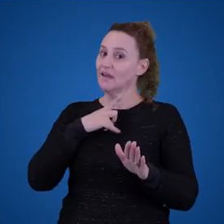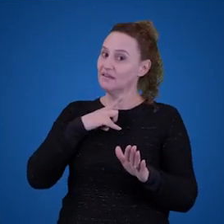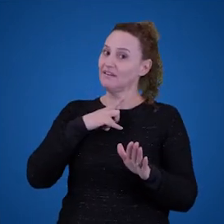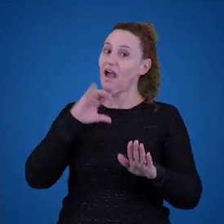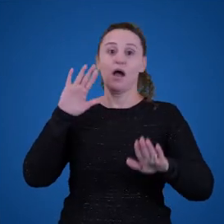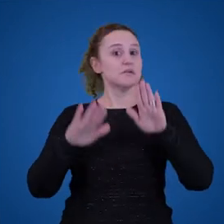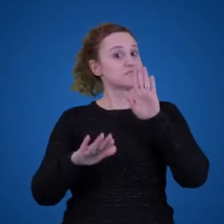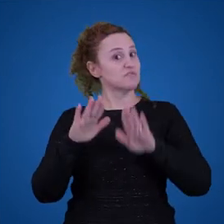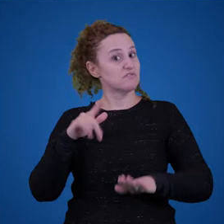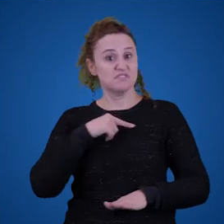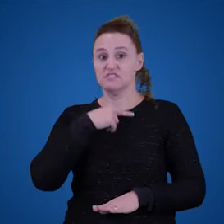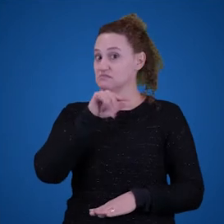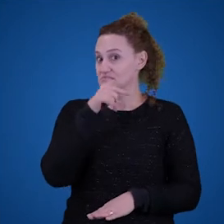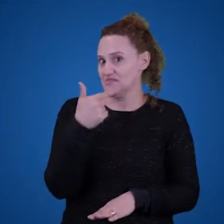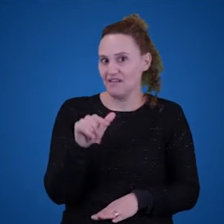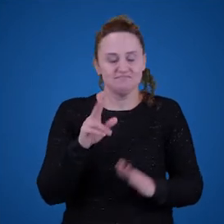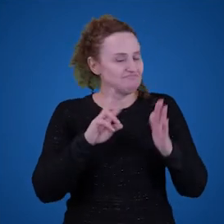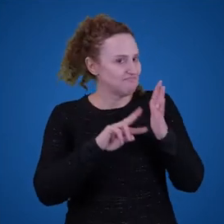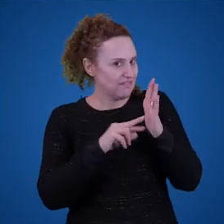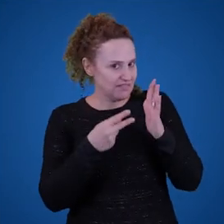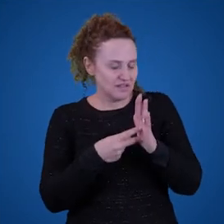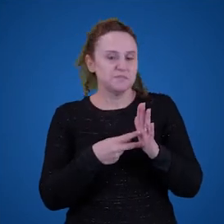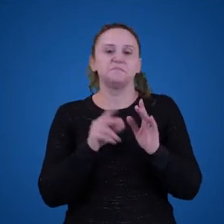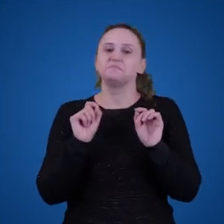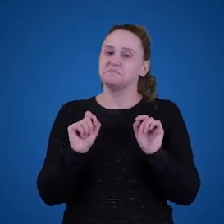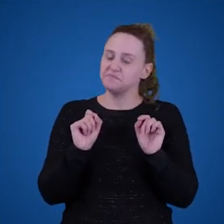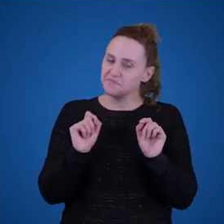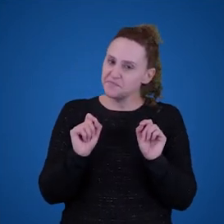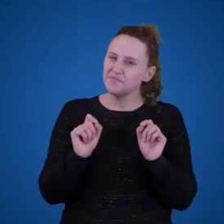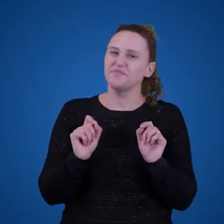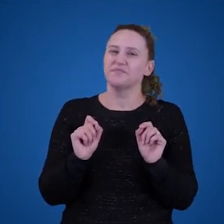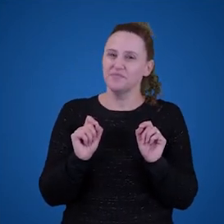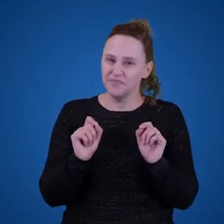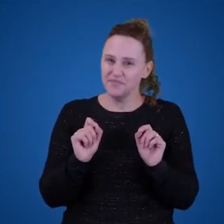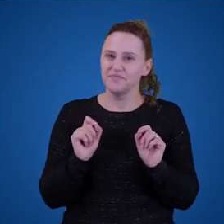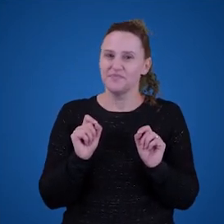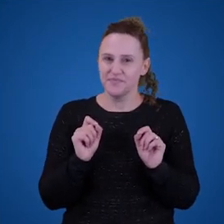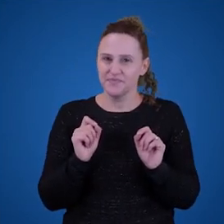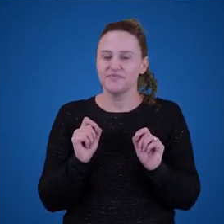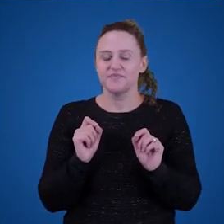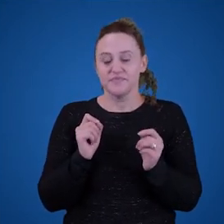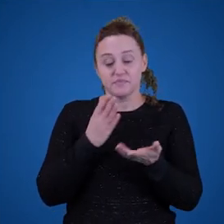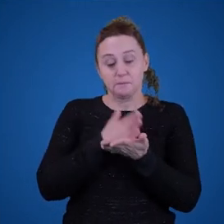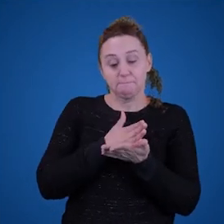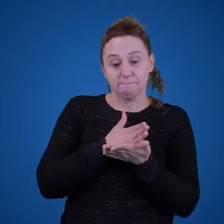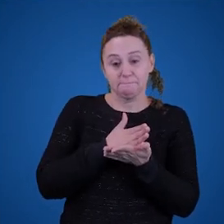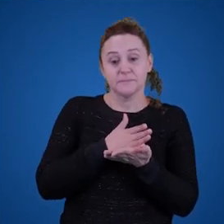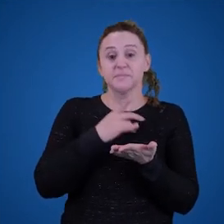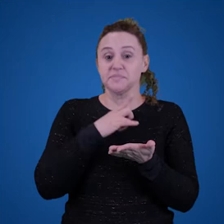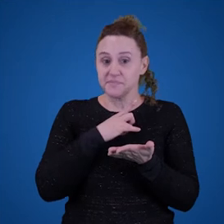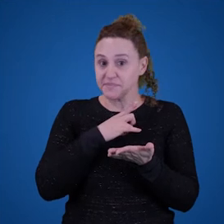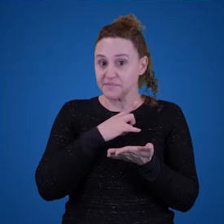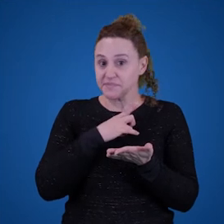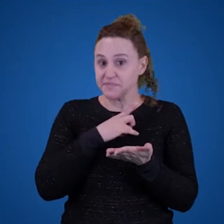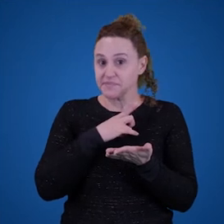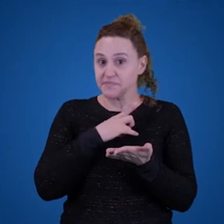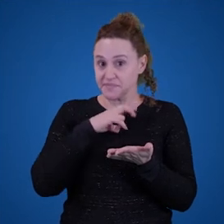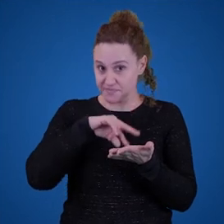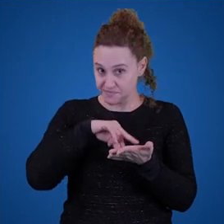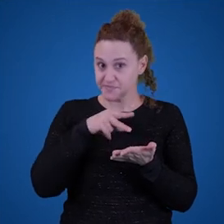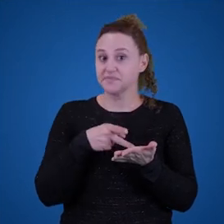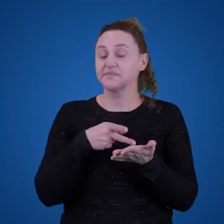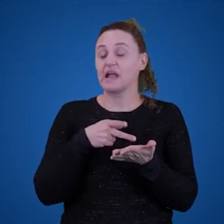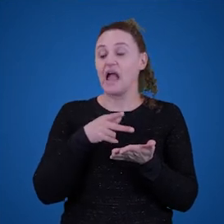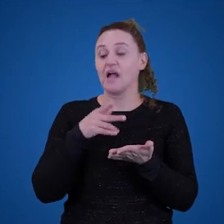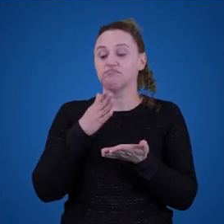né? Cada frase dotada de significado tem partes que também são dotadas de significado. Então, se a gente pegar uma frase e